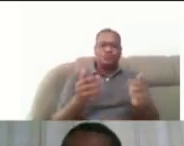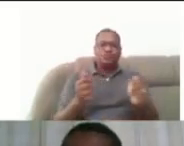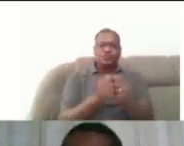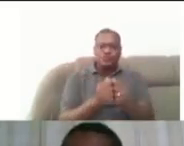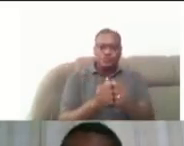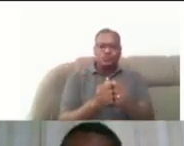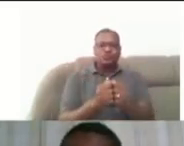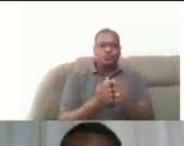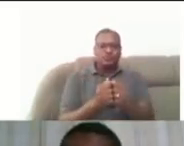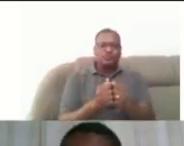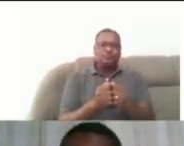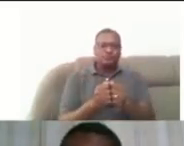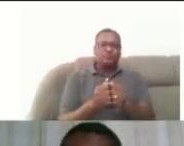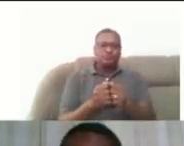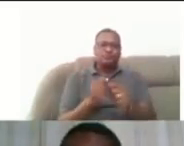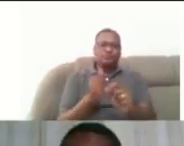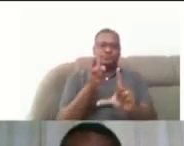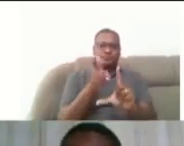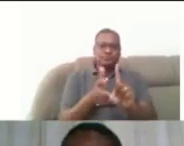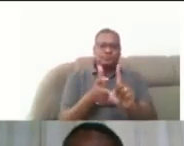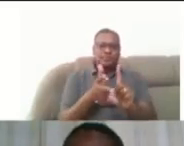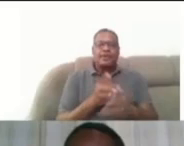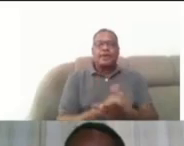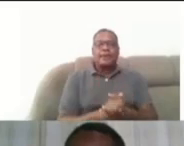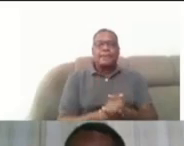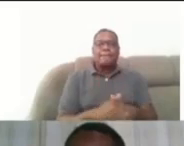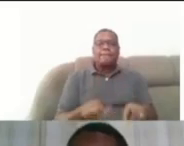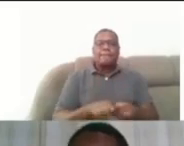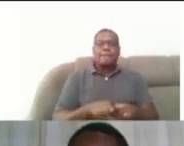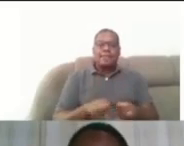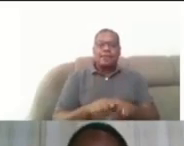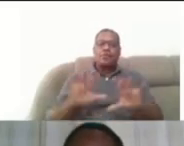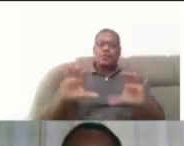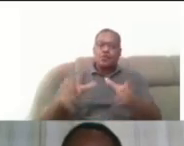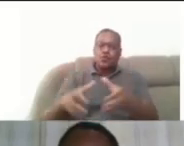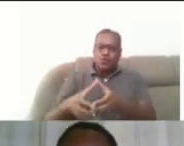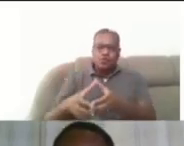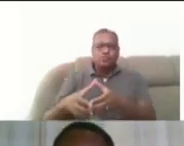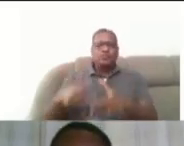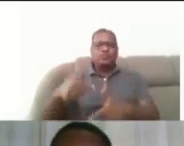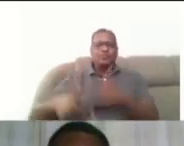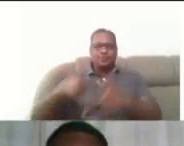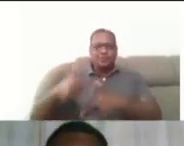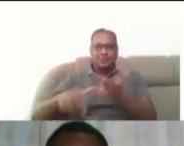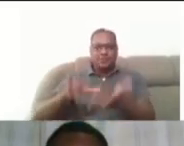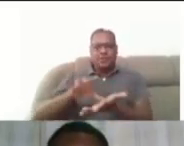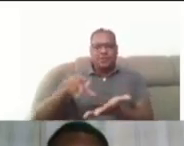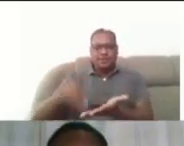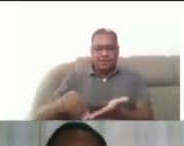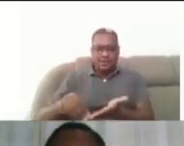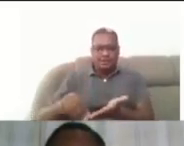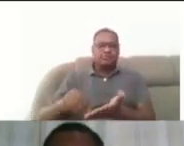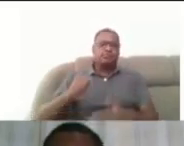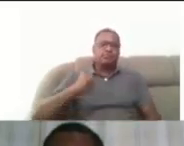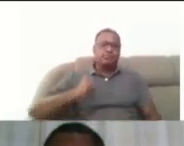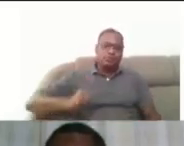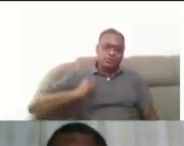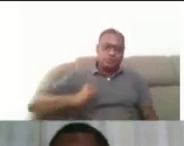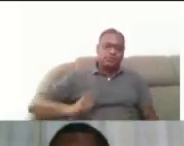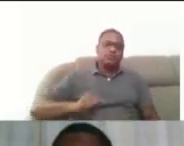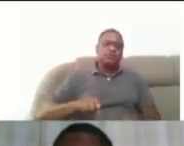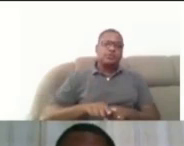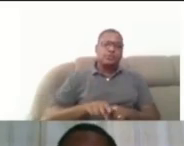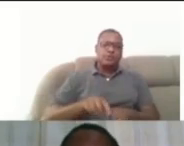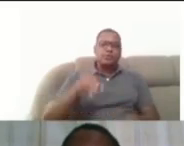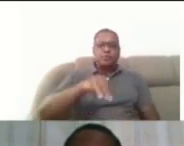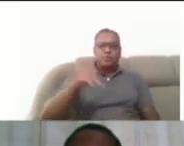transmissão e a toda a equipe do NAP, incluindo aí nossos bolsistas e monitores. Gostaria também de fazer uma